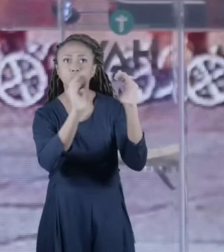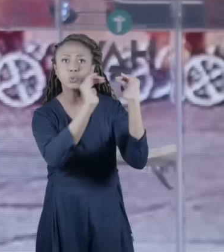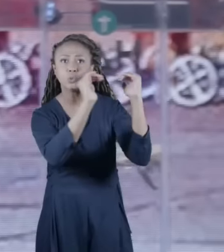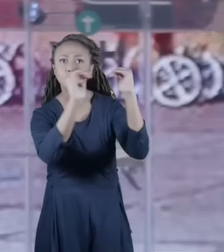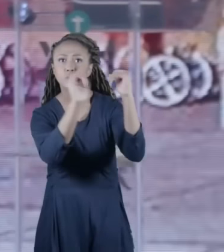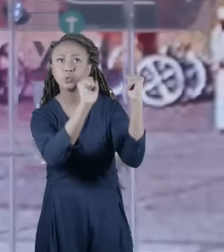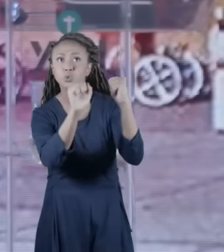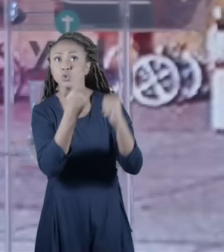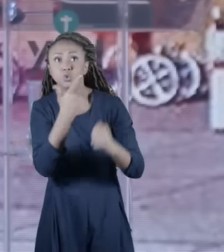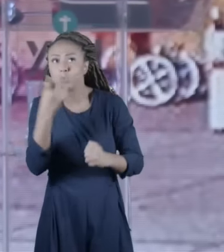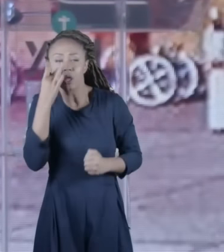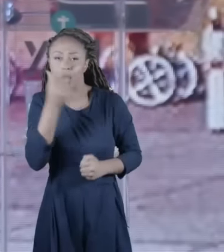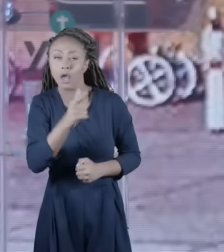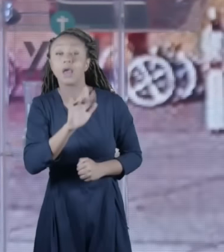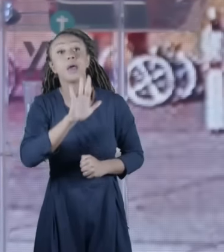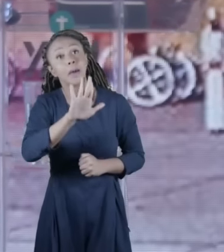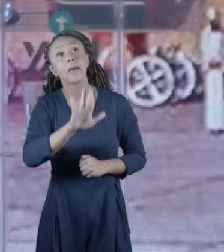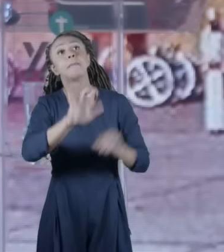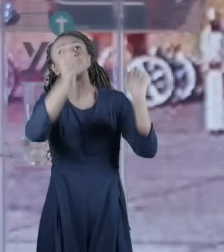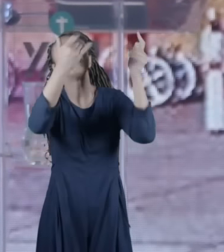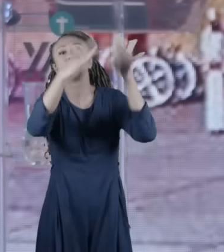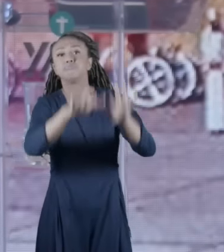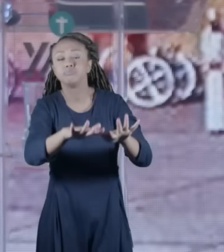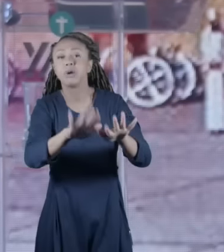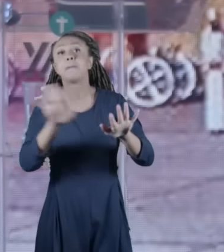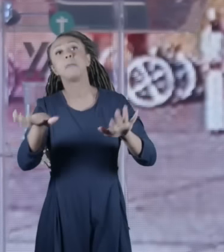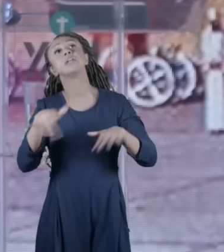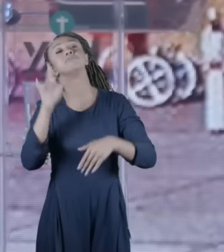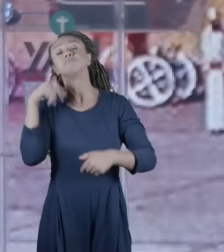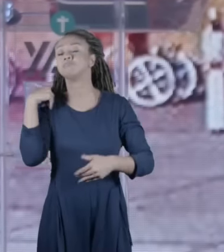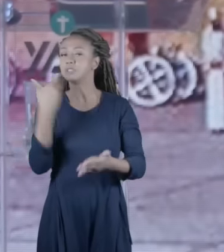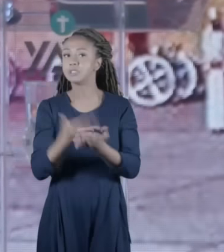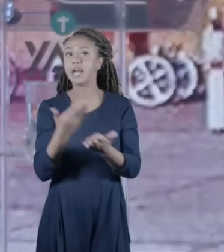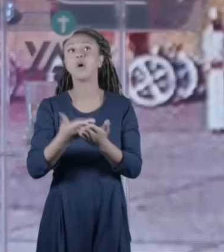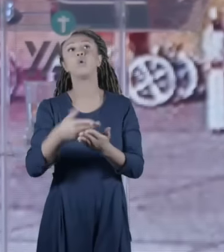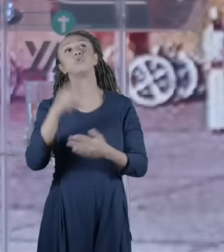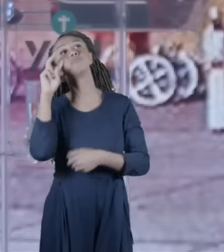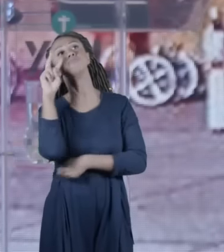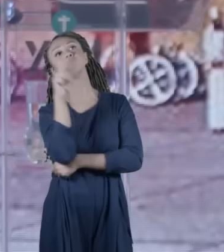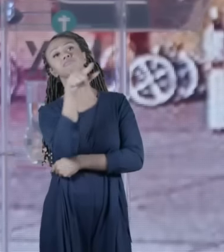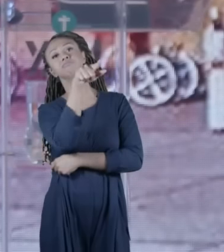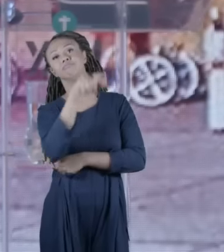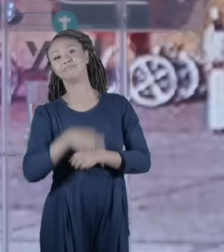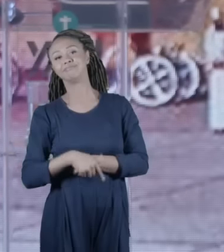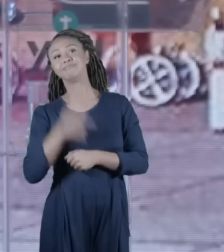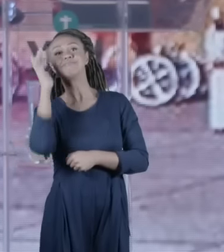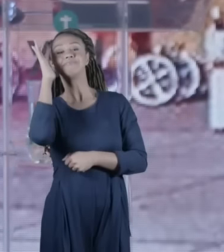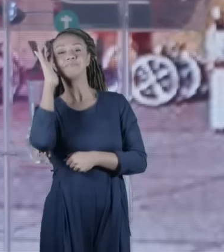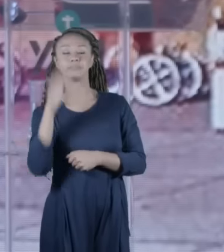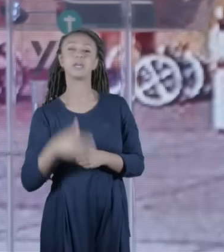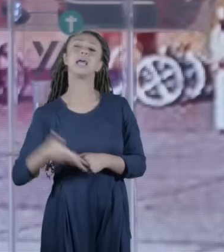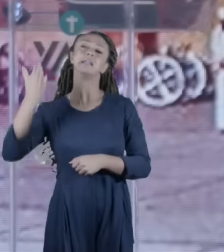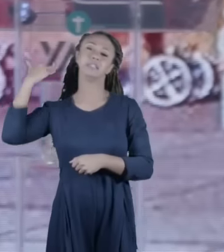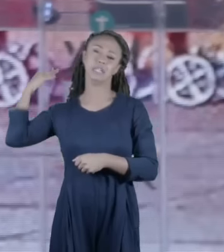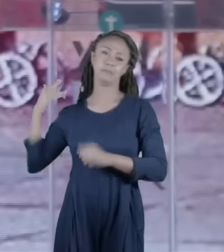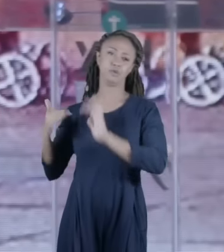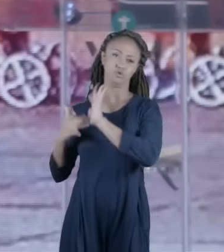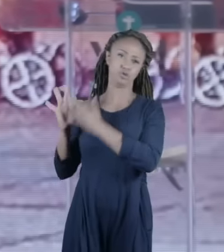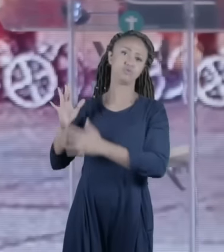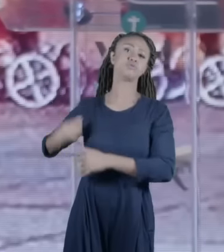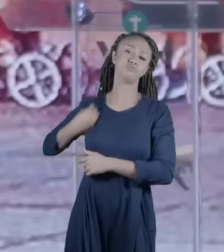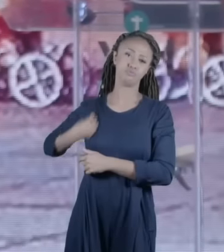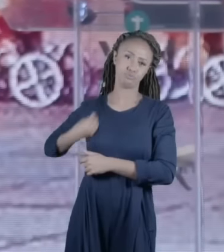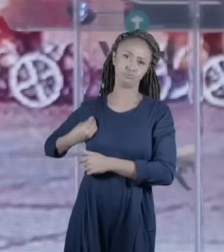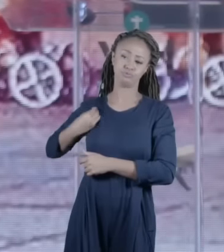então o mundo judaico todo ora para o templo de Jerusalém e nos templos de Jesus claro que ele ainda existia e